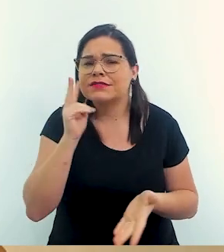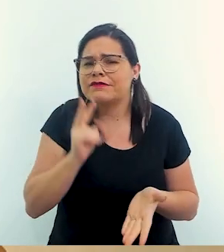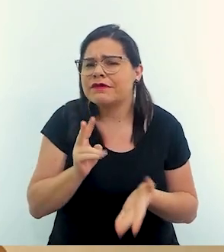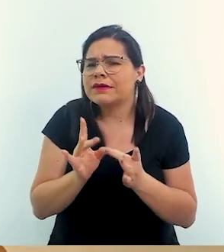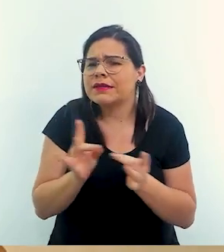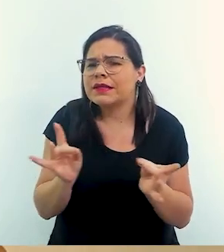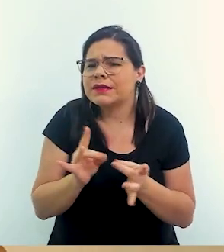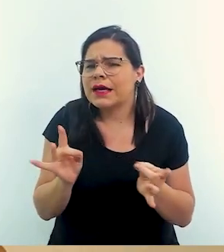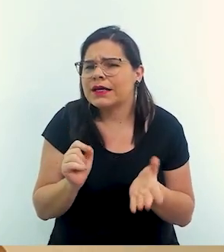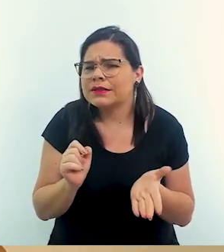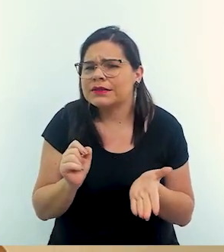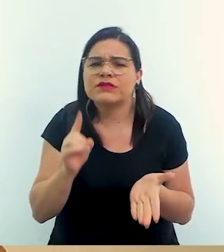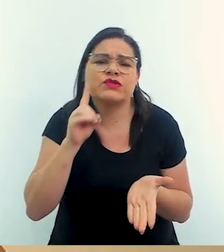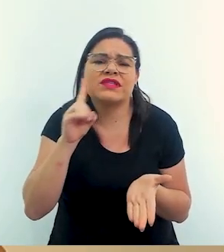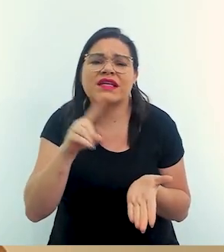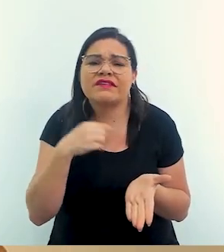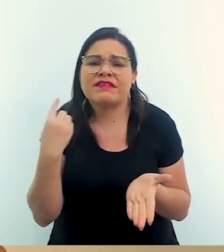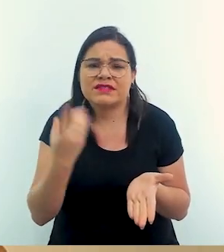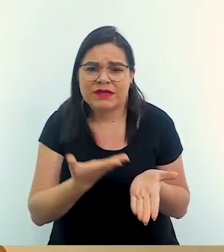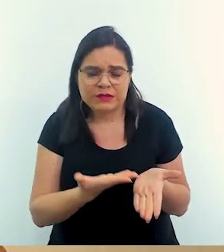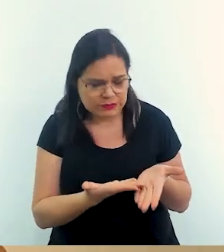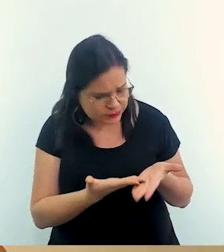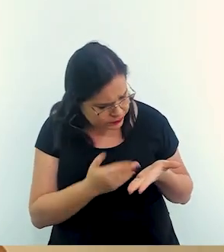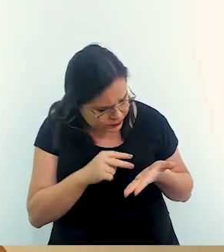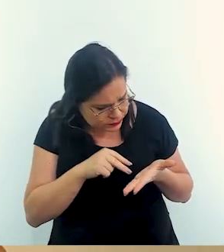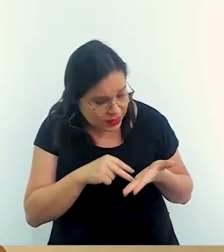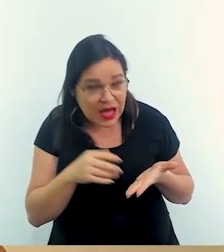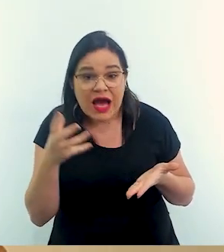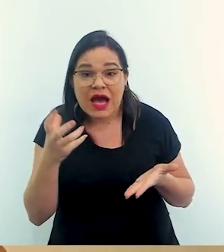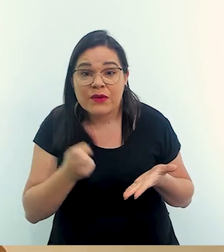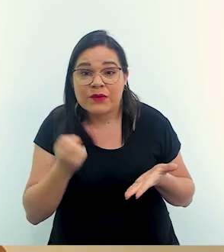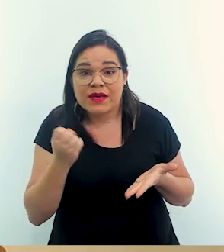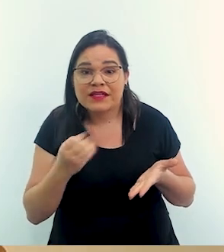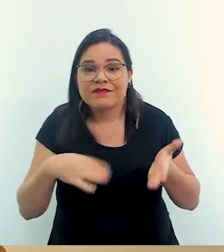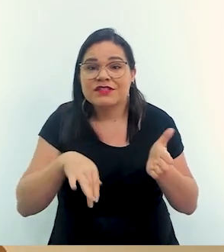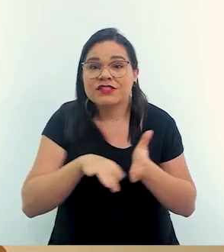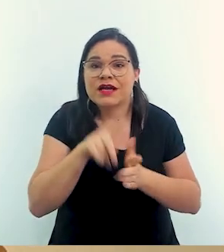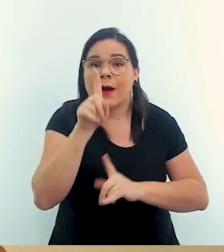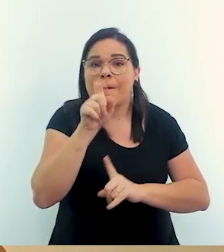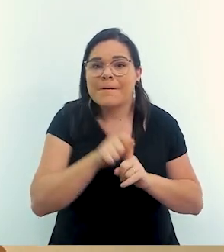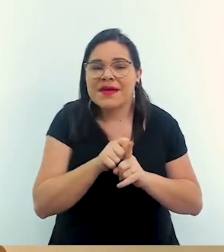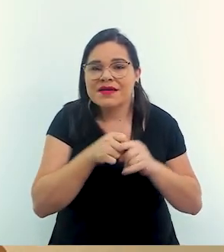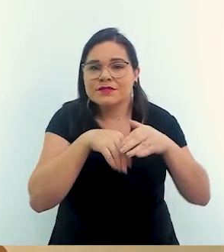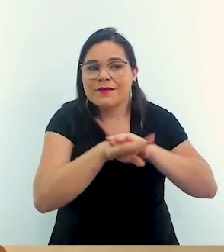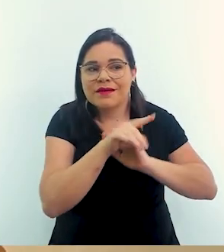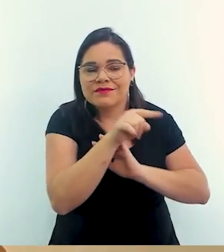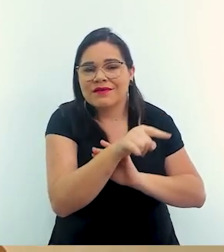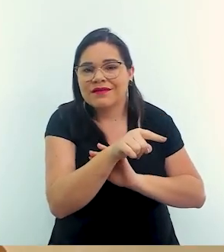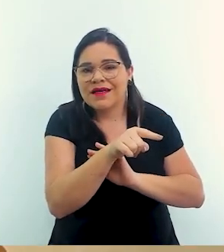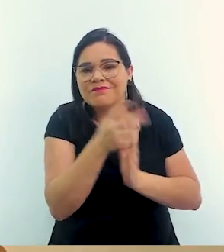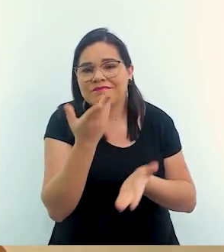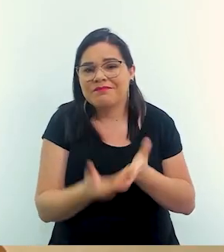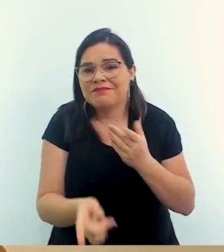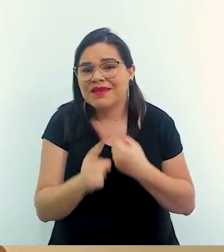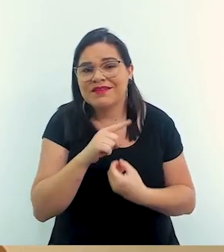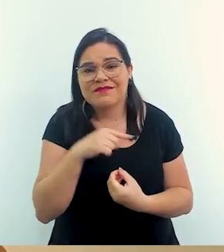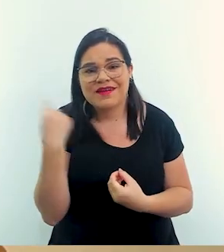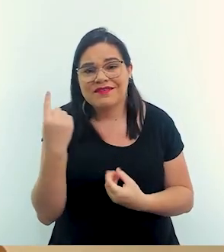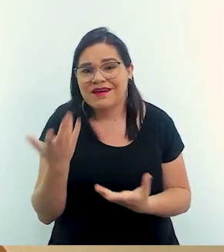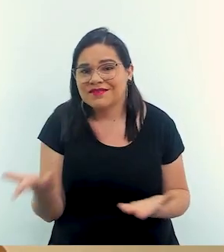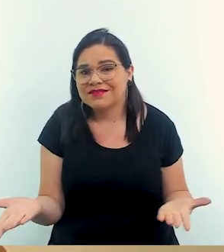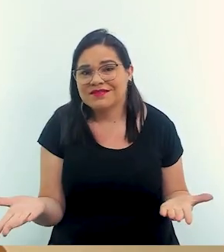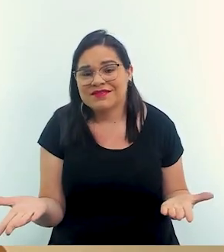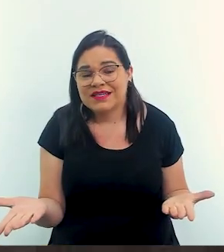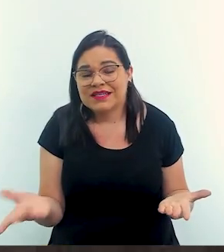esquece de olhar um detalhe pequenininho data de validade. E aí o leite que vai chegar daqui a um mês ou vai ficar estocado lá ele perdeu a validade.